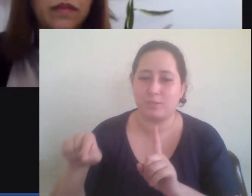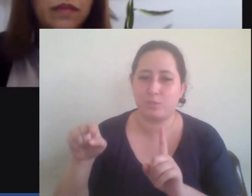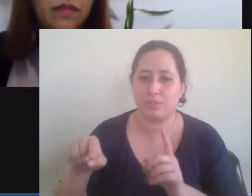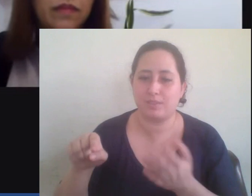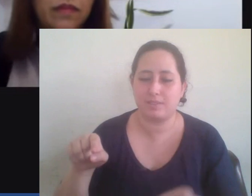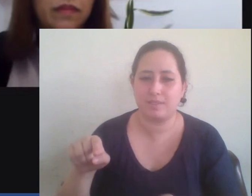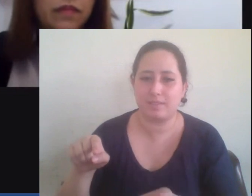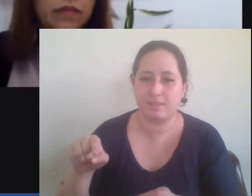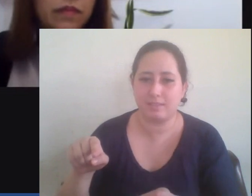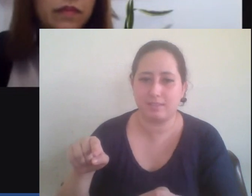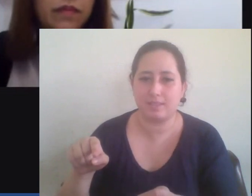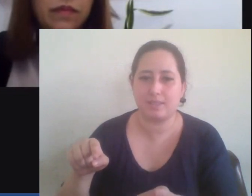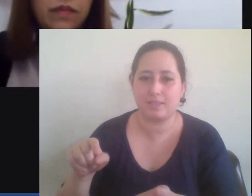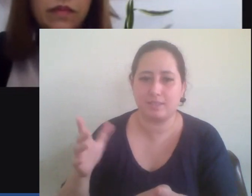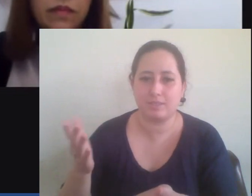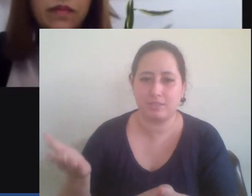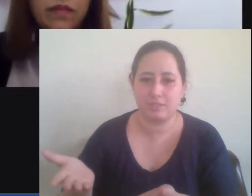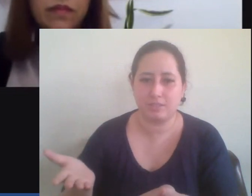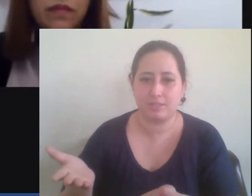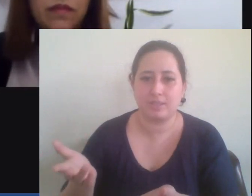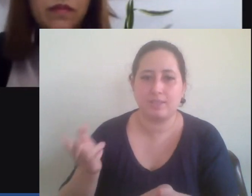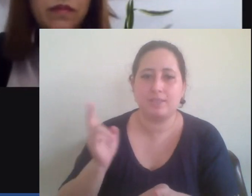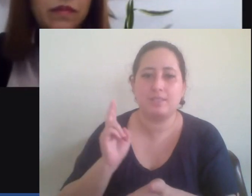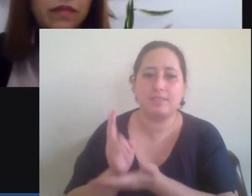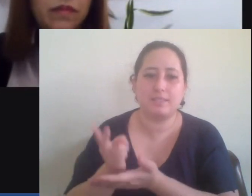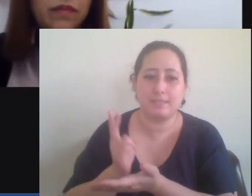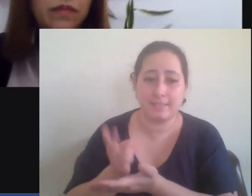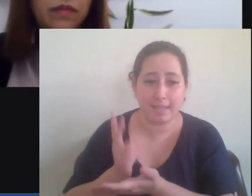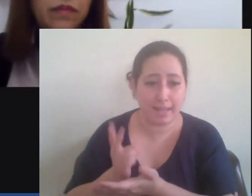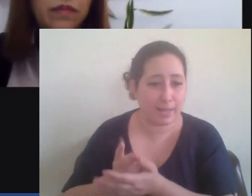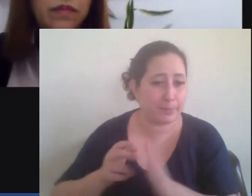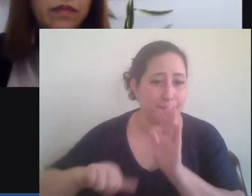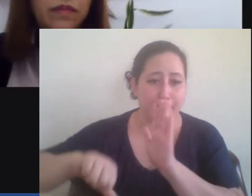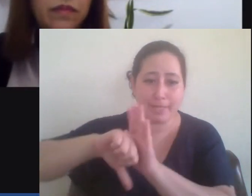de uma maneira geral sempre praticou tais crimes